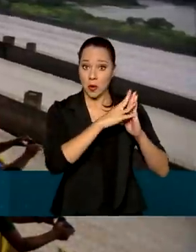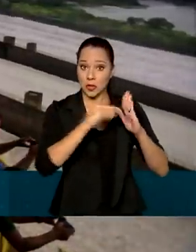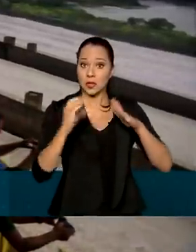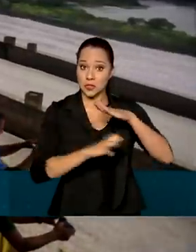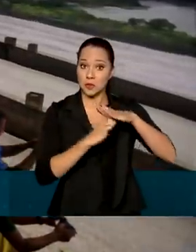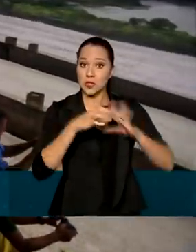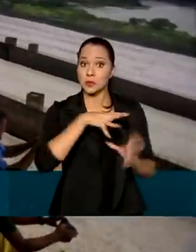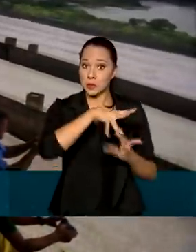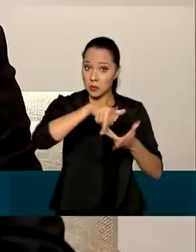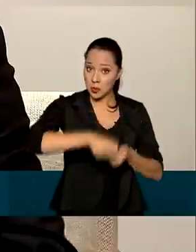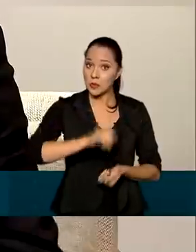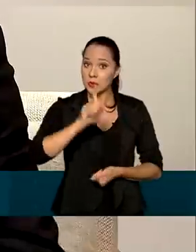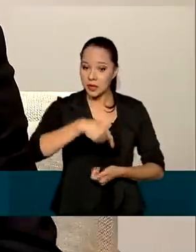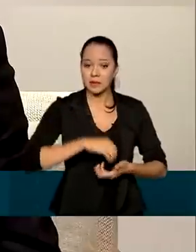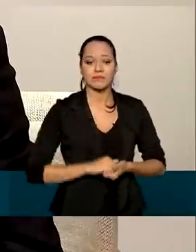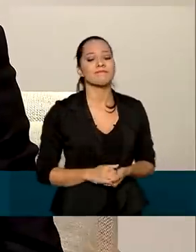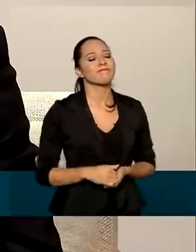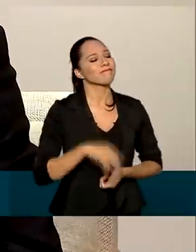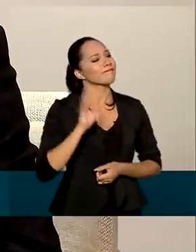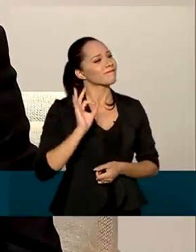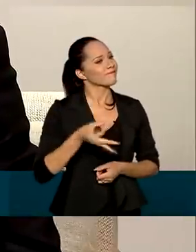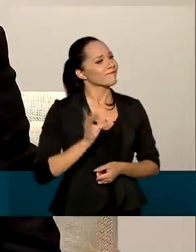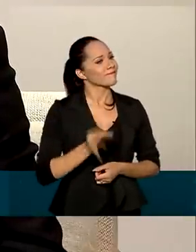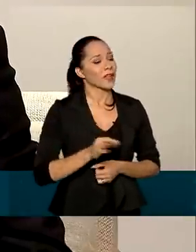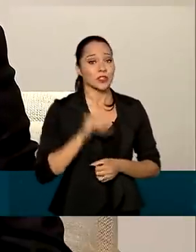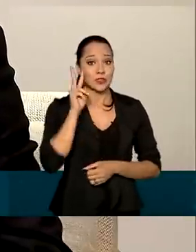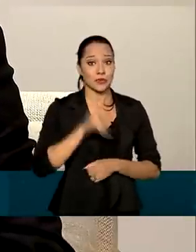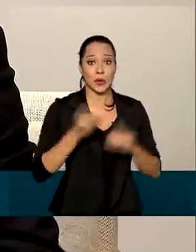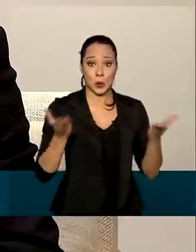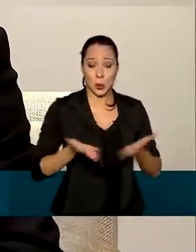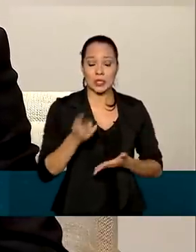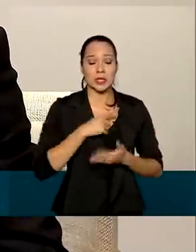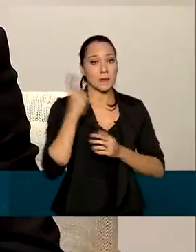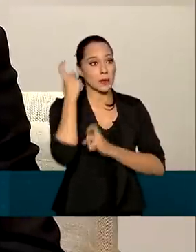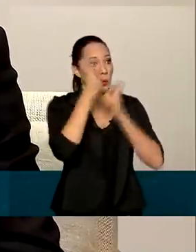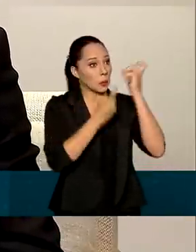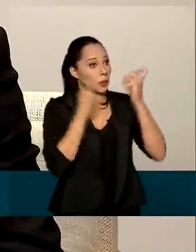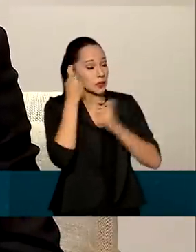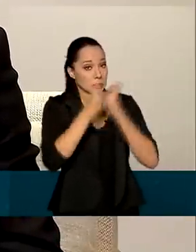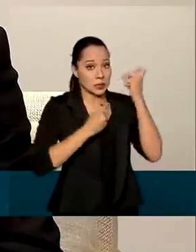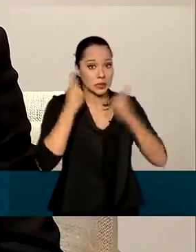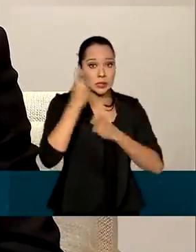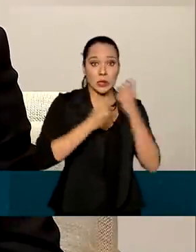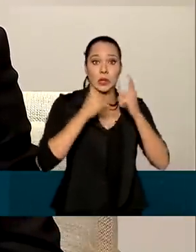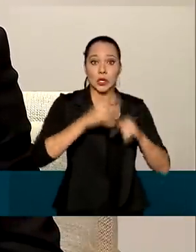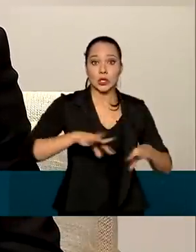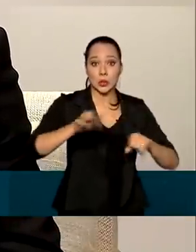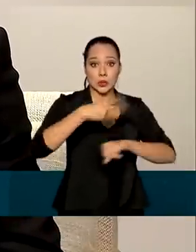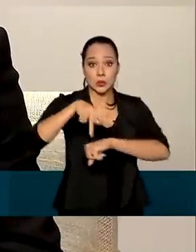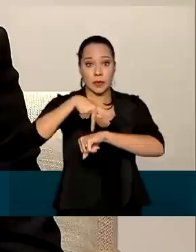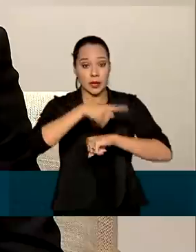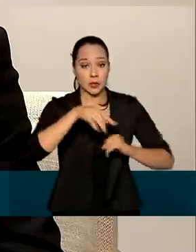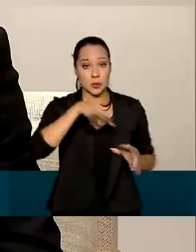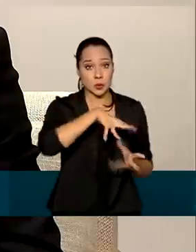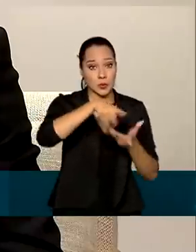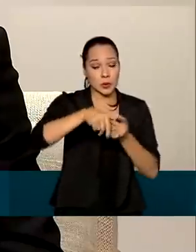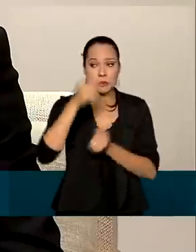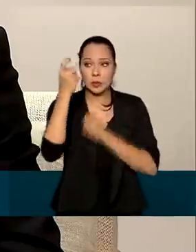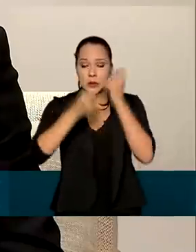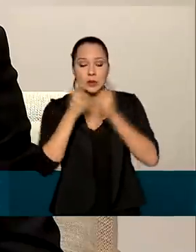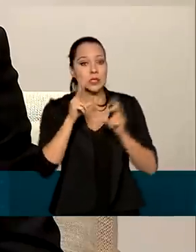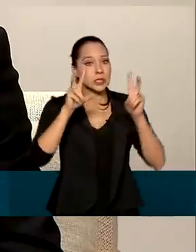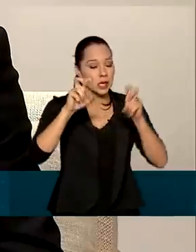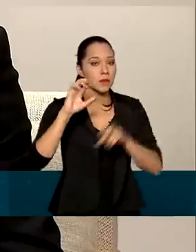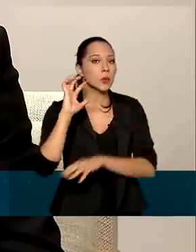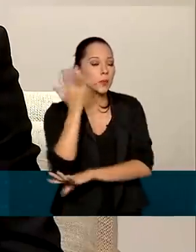mundo, né? Perfeitamente. Nós vemos que hoje existe uma preocupação muito grande em todos os países do mundo quanto ao tema